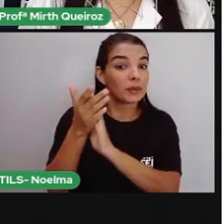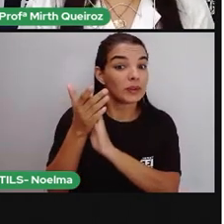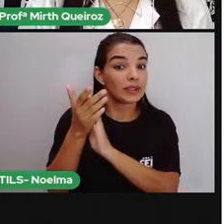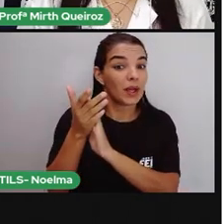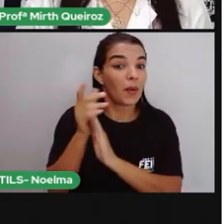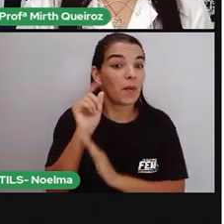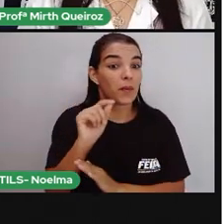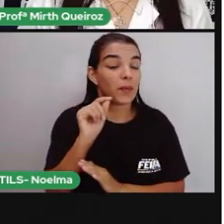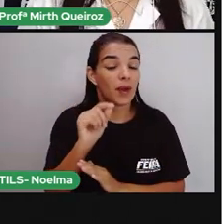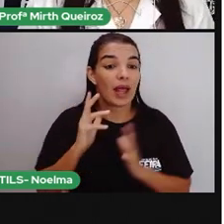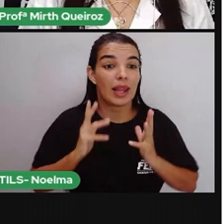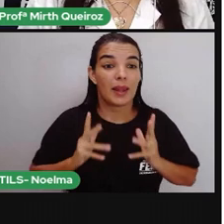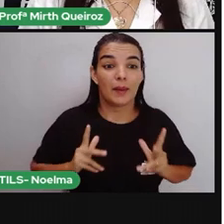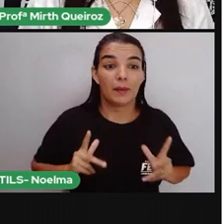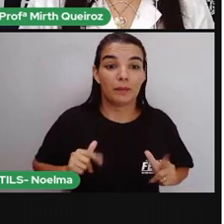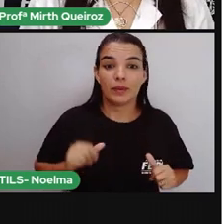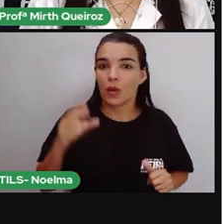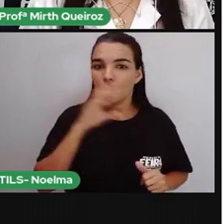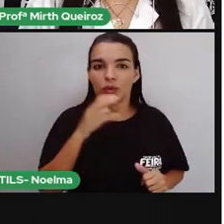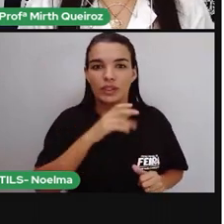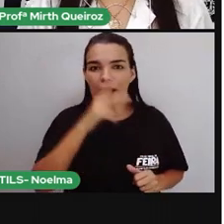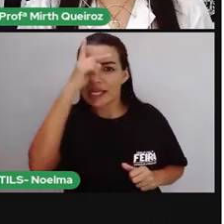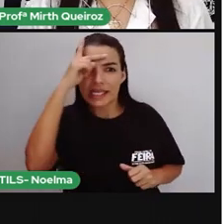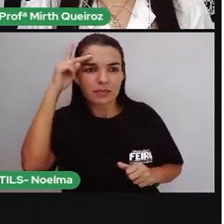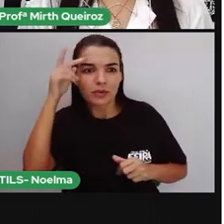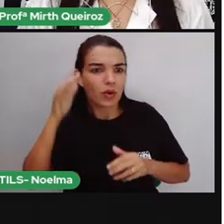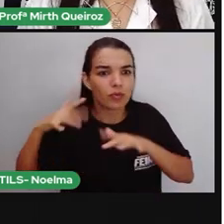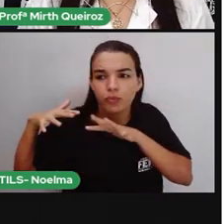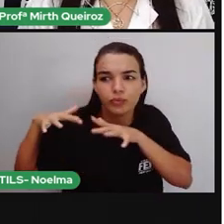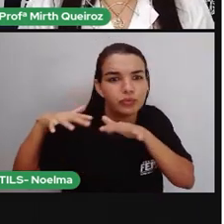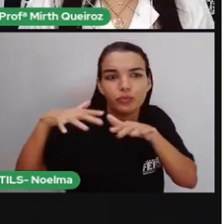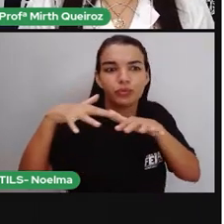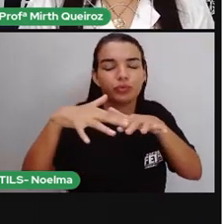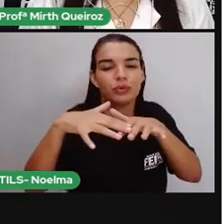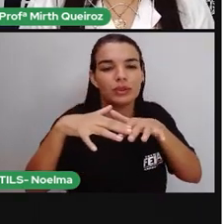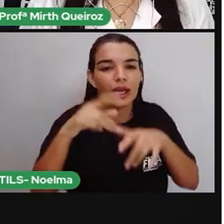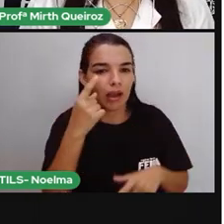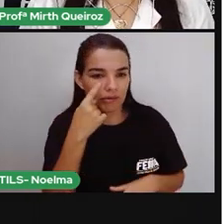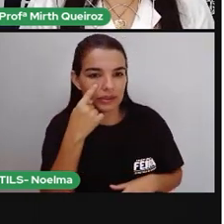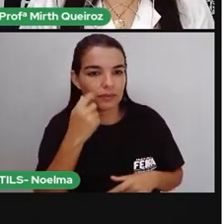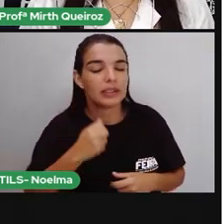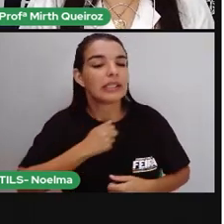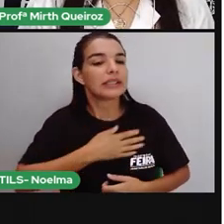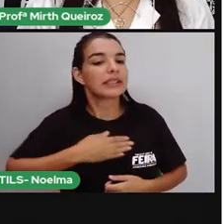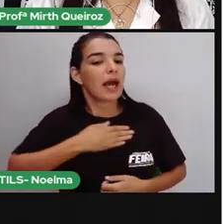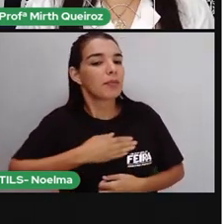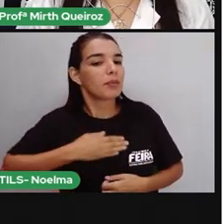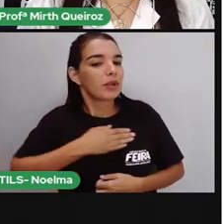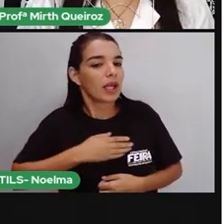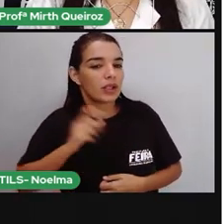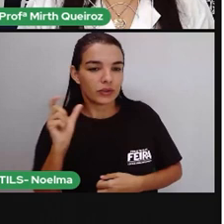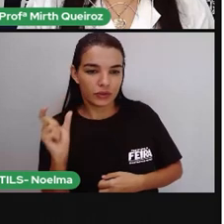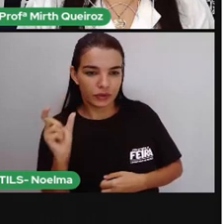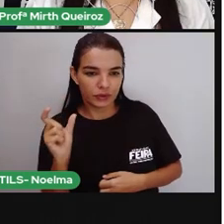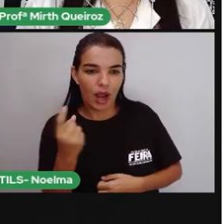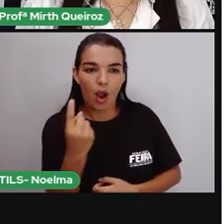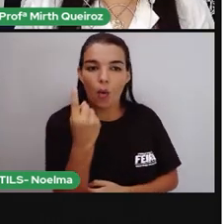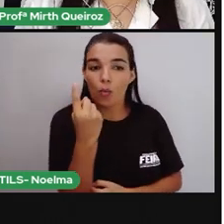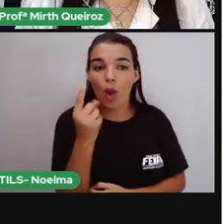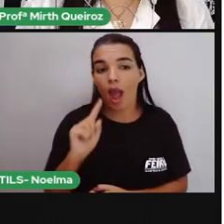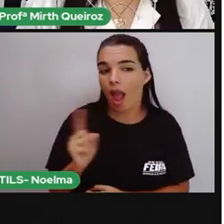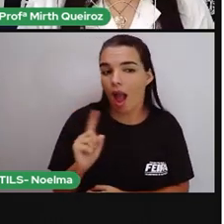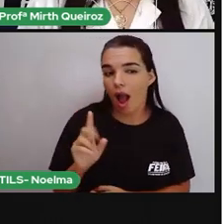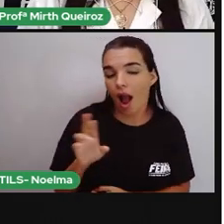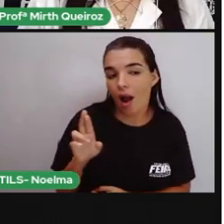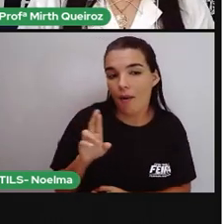gente aí, ó. E aí o povo correu para ir lá comprar. O sabonete estava a 1 real. A escova estava a 3